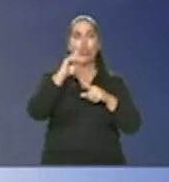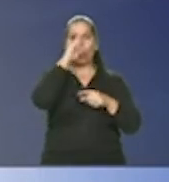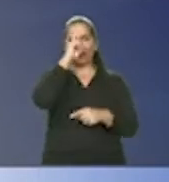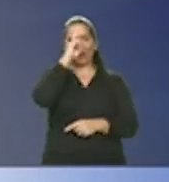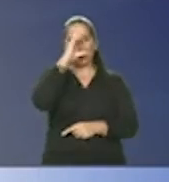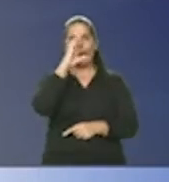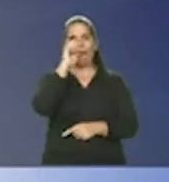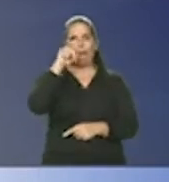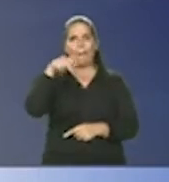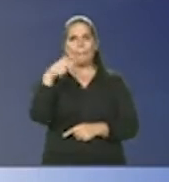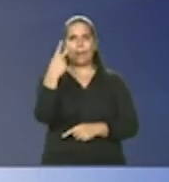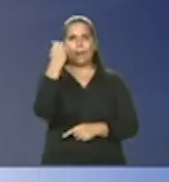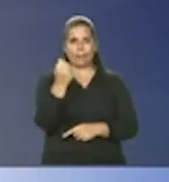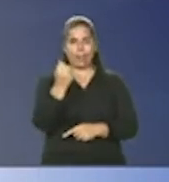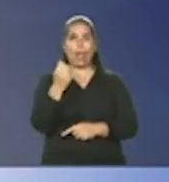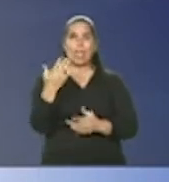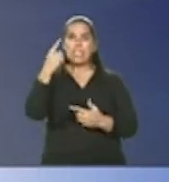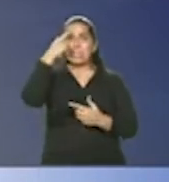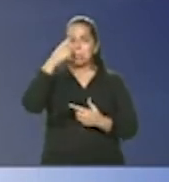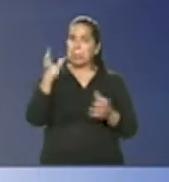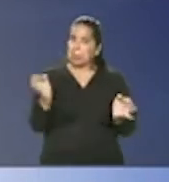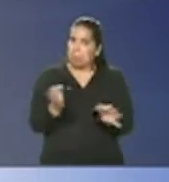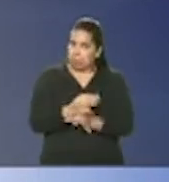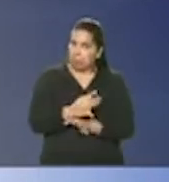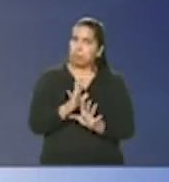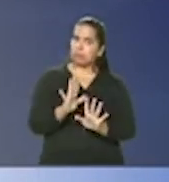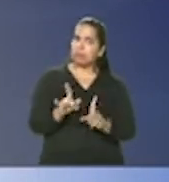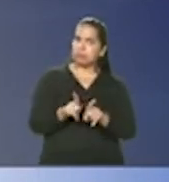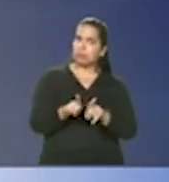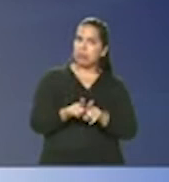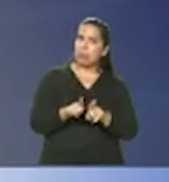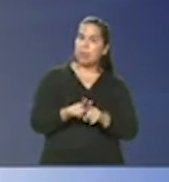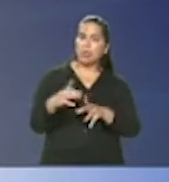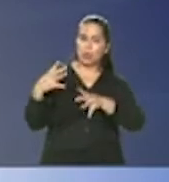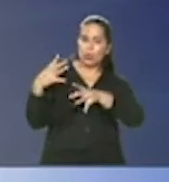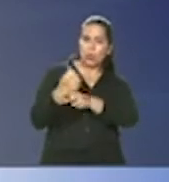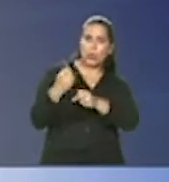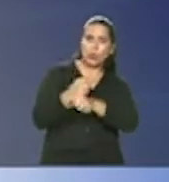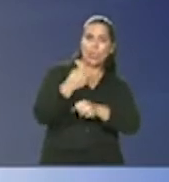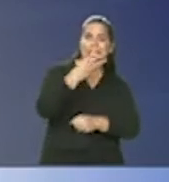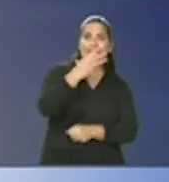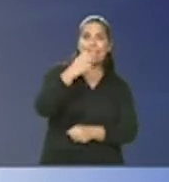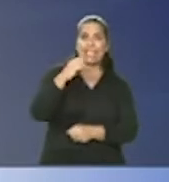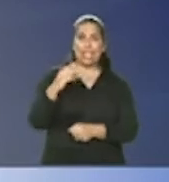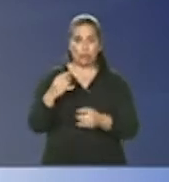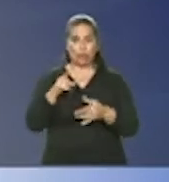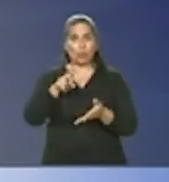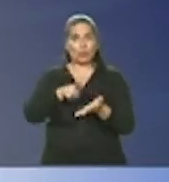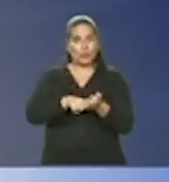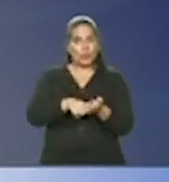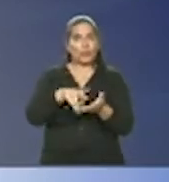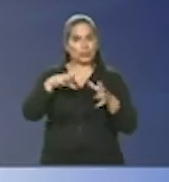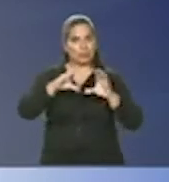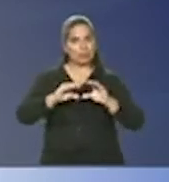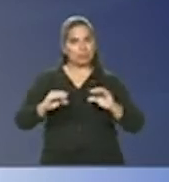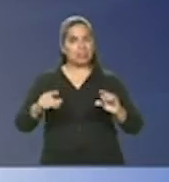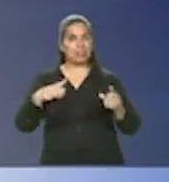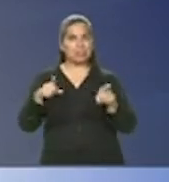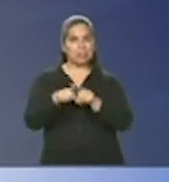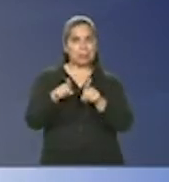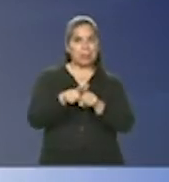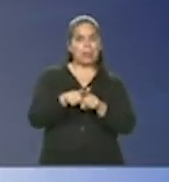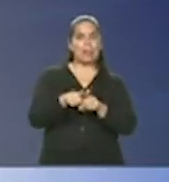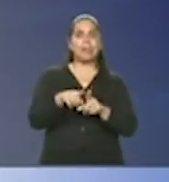que essa semana também deve ficar pronto nós teremos ao todo 300 leitos de UTI quase uns 900 aí de clínica